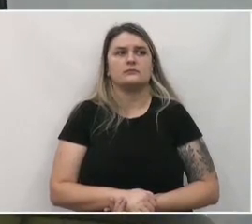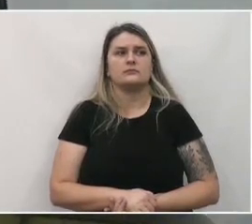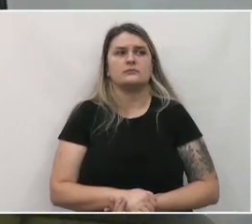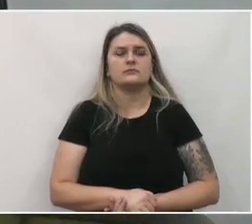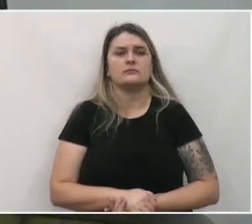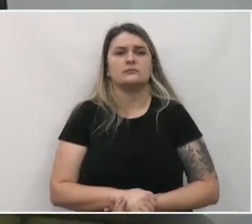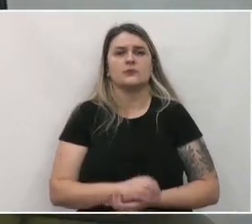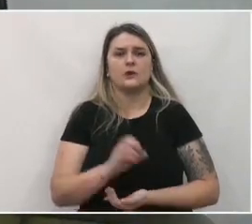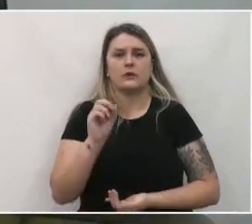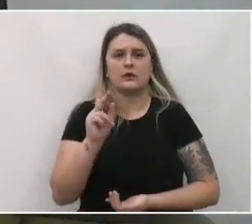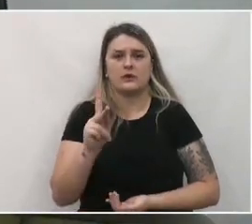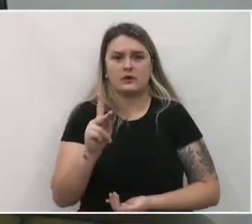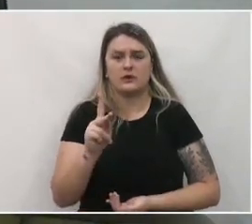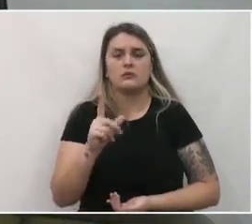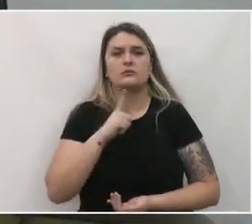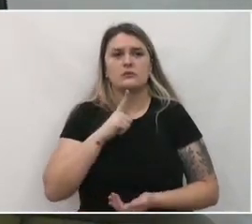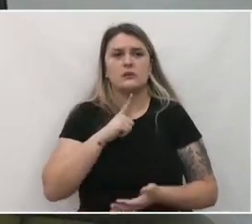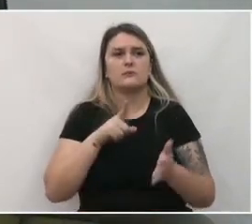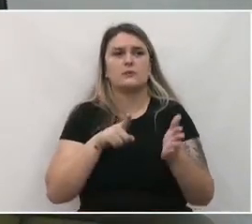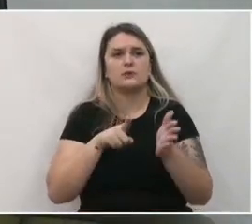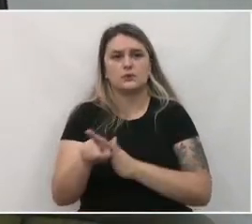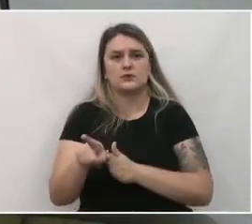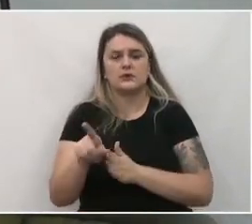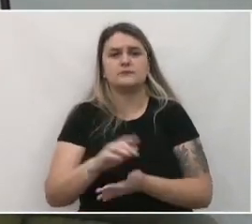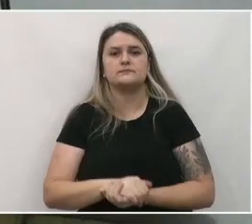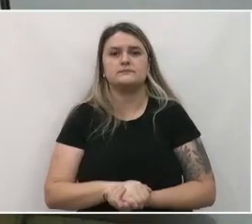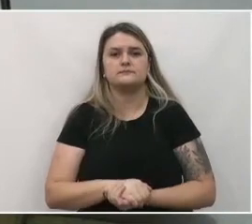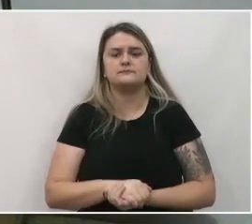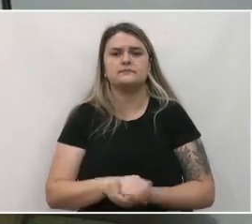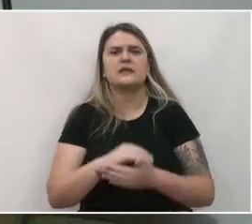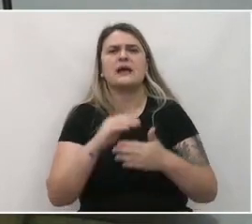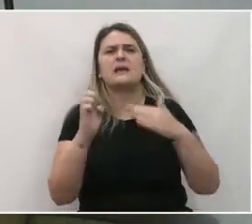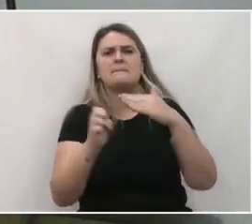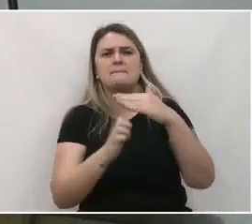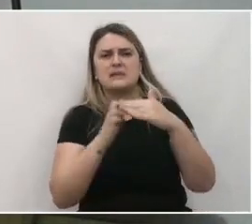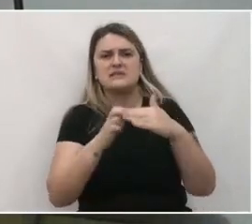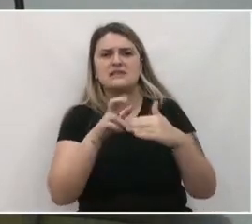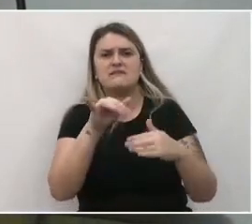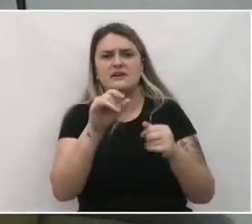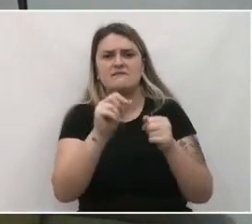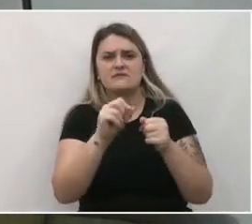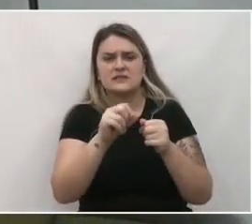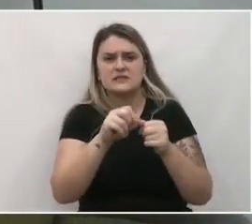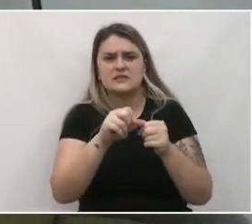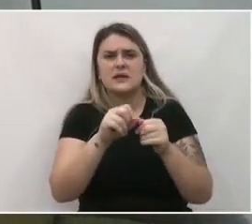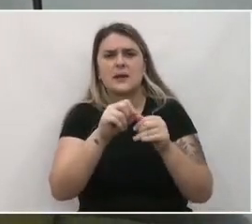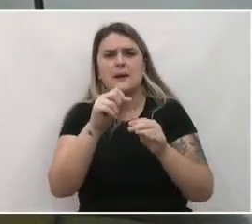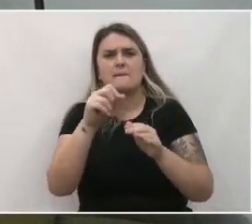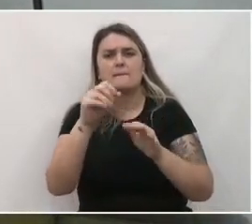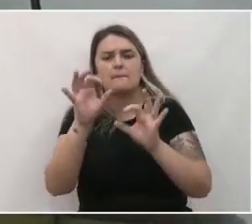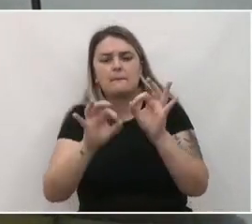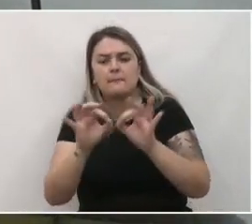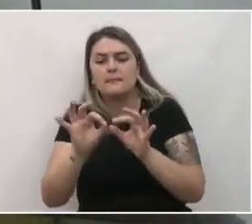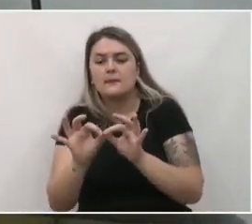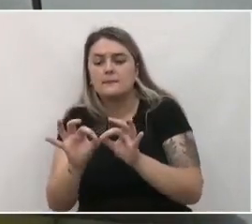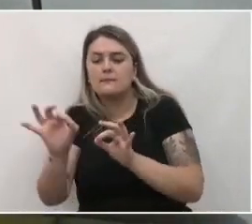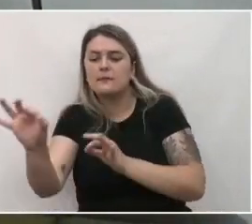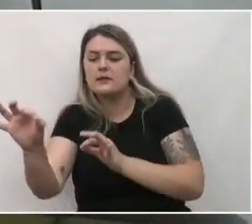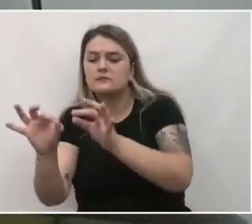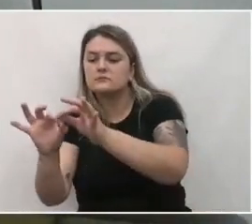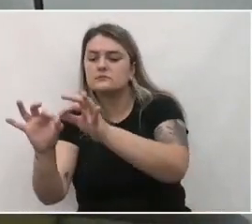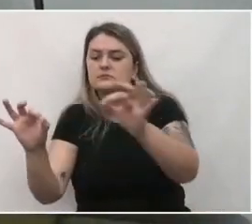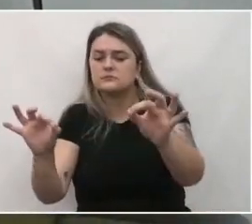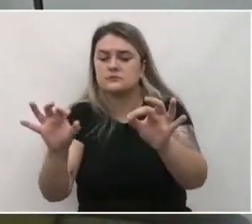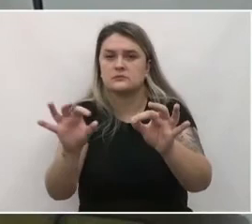Ok. Surgiu uma pergunta aqui falando. A empresa fará levantamento plano altimétrico para determinação do